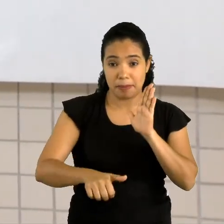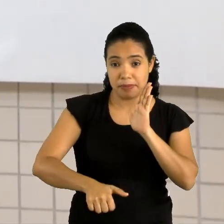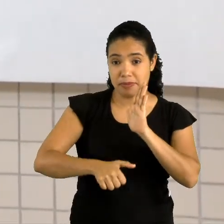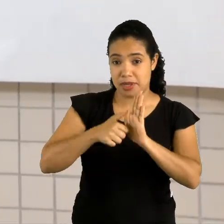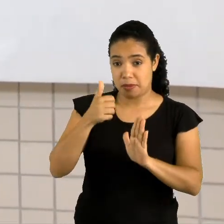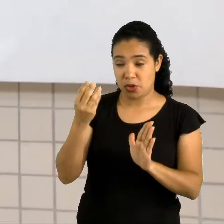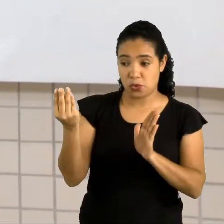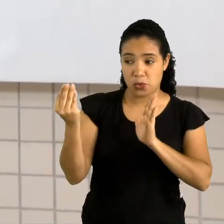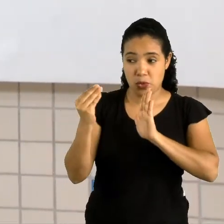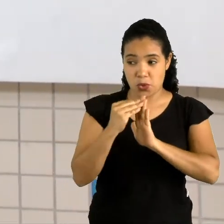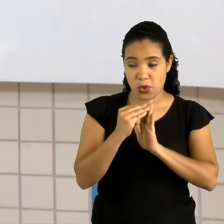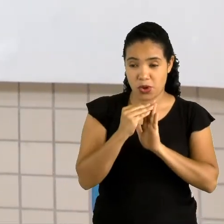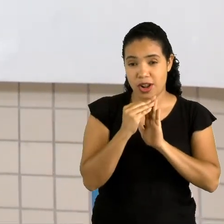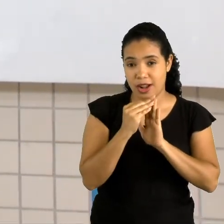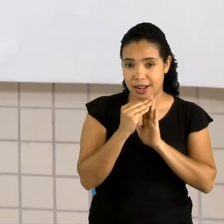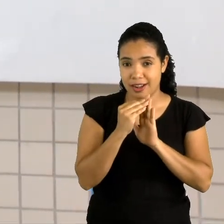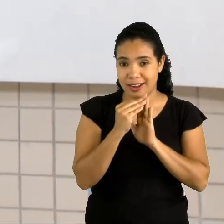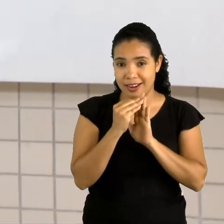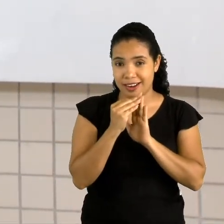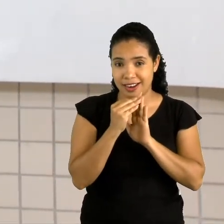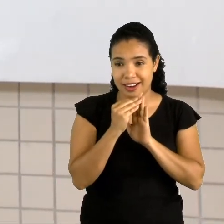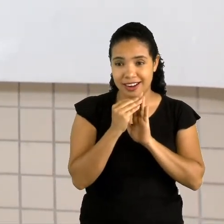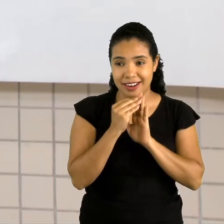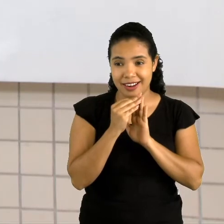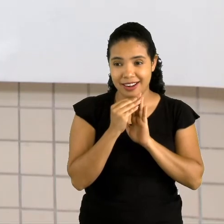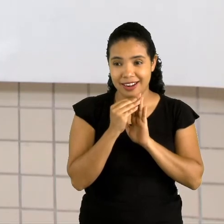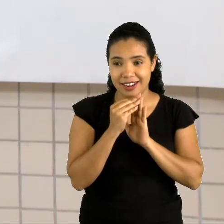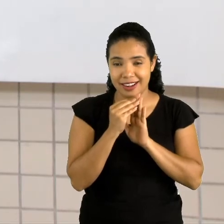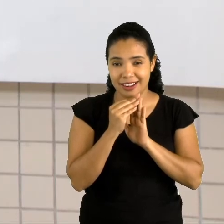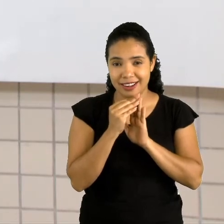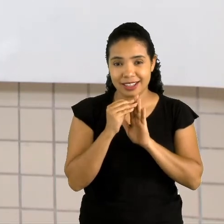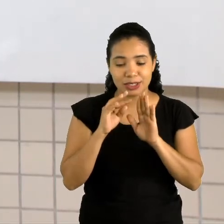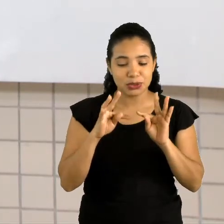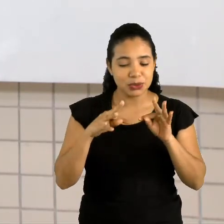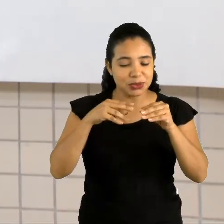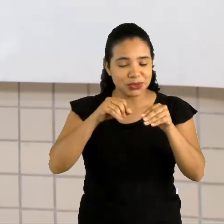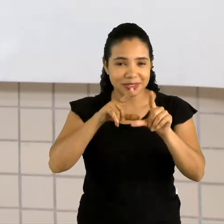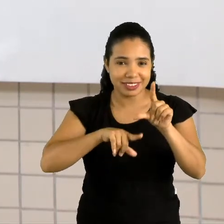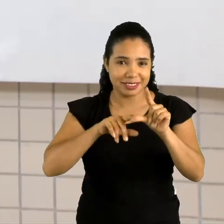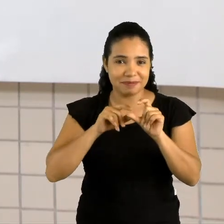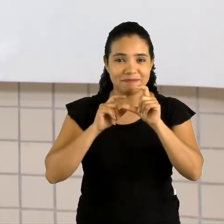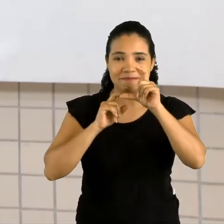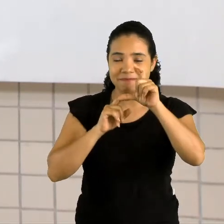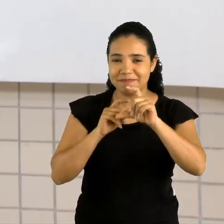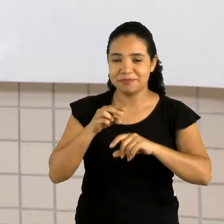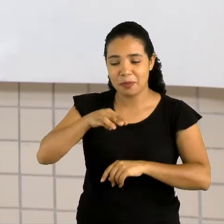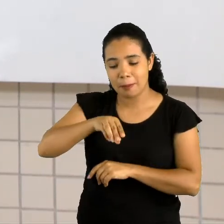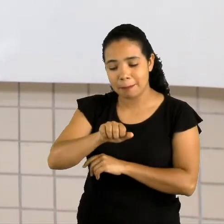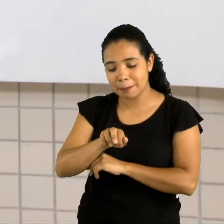colocar... Aqui, ó, é tudo com letra minúscula. Mariana.